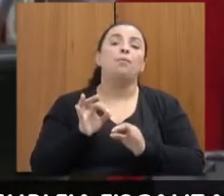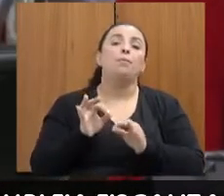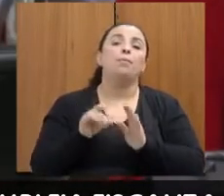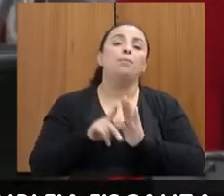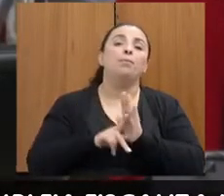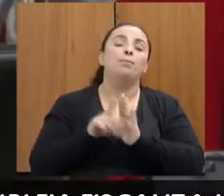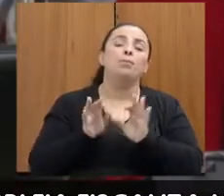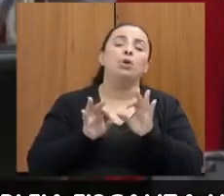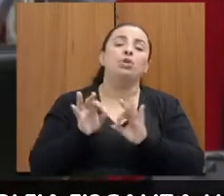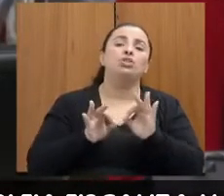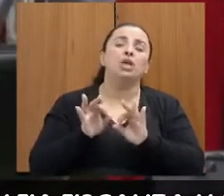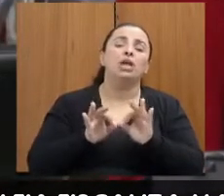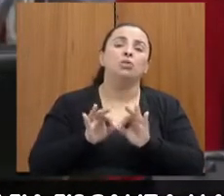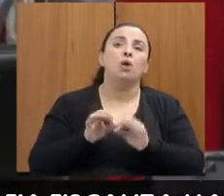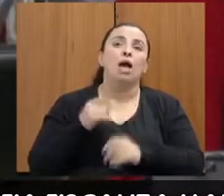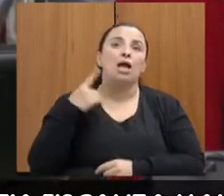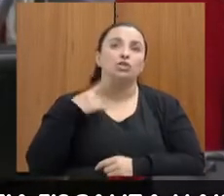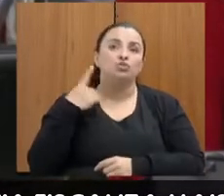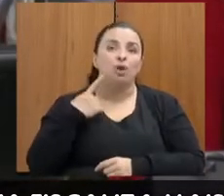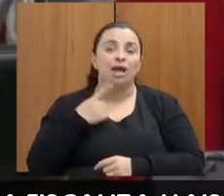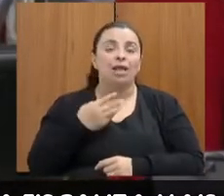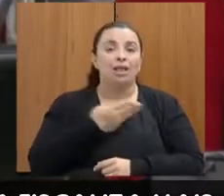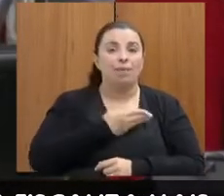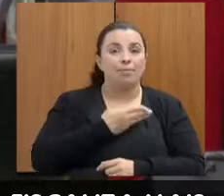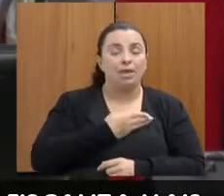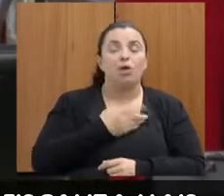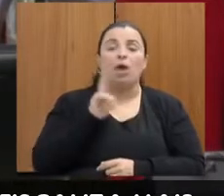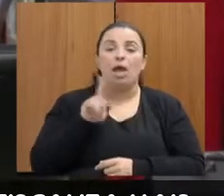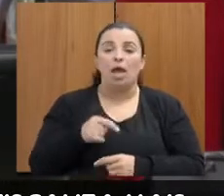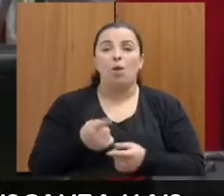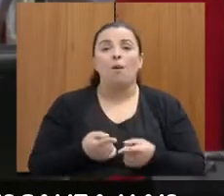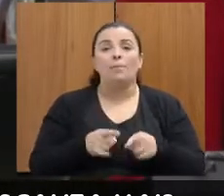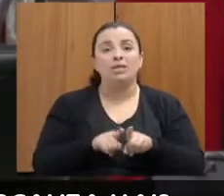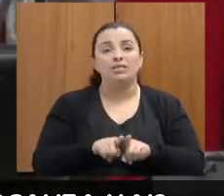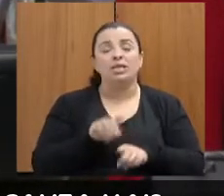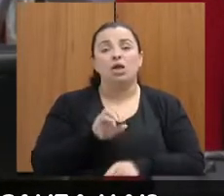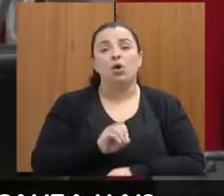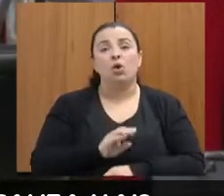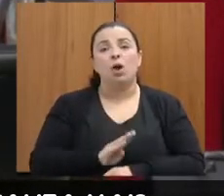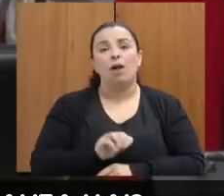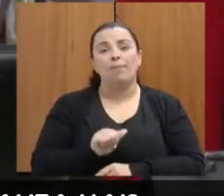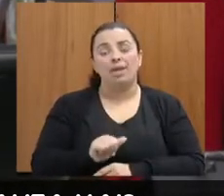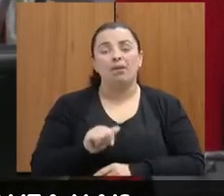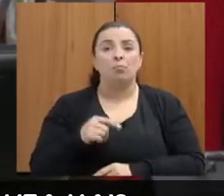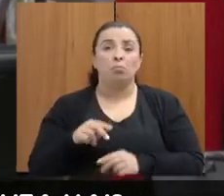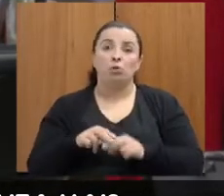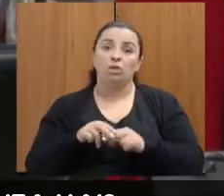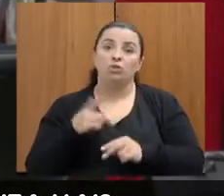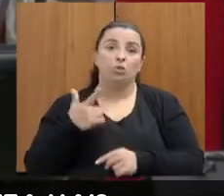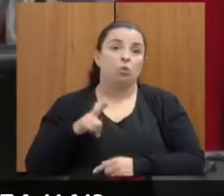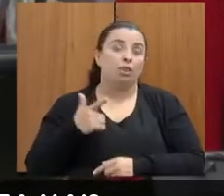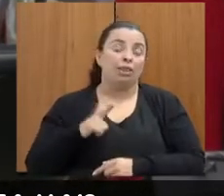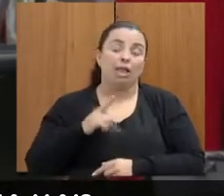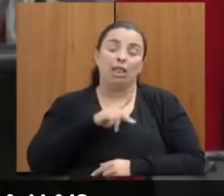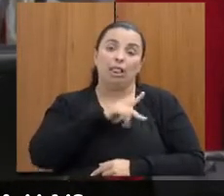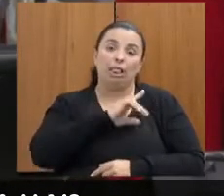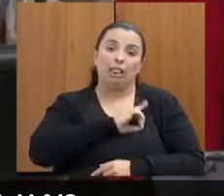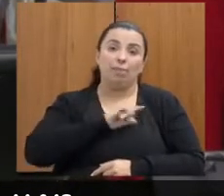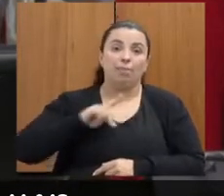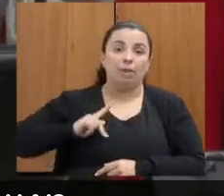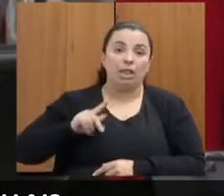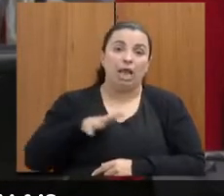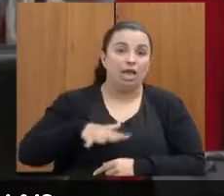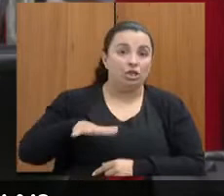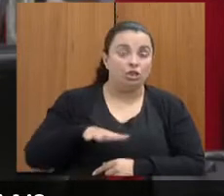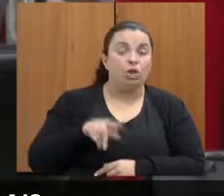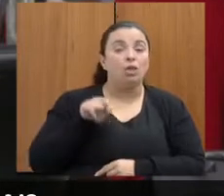parceria com a OAB, já que nós não temos defensoria pública na região, que vai promover as ações cíveis referentes às